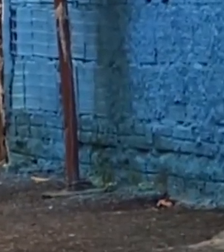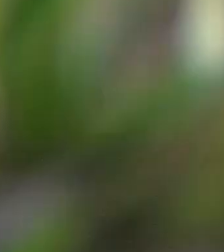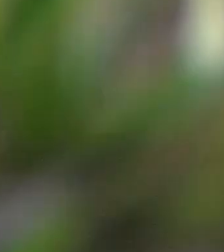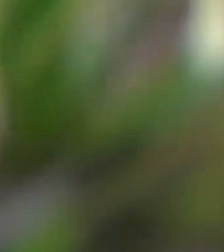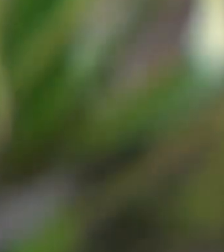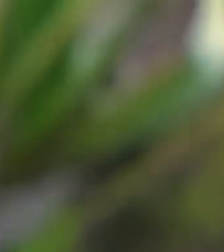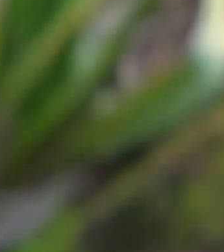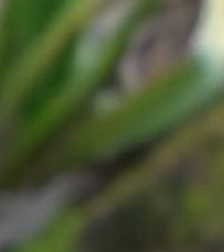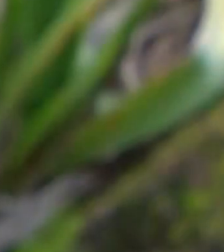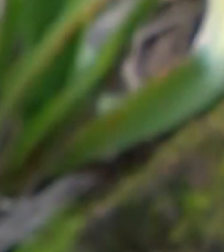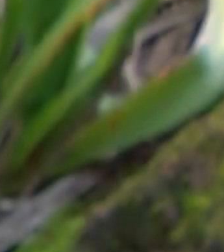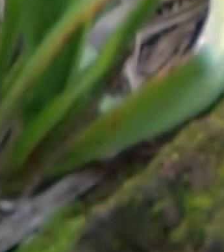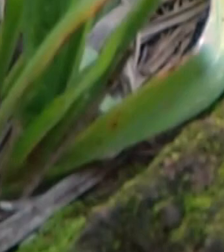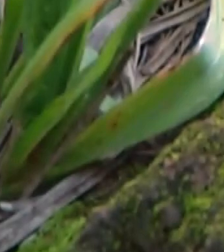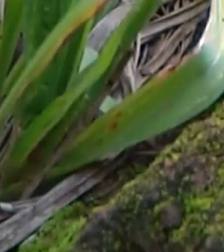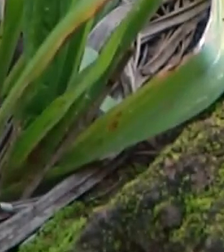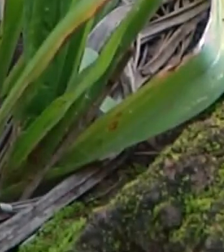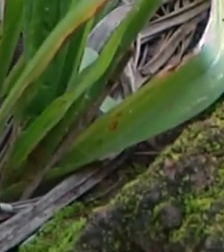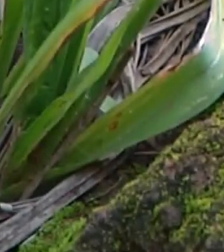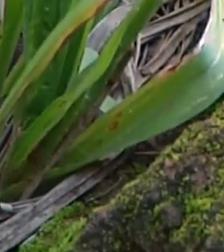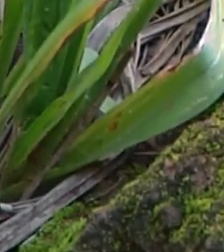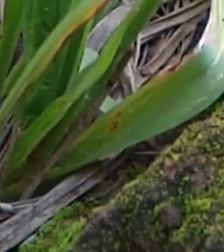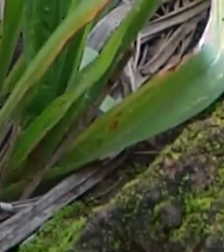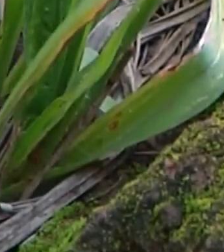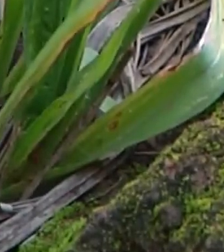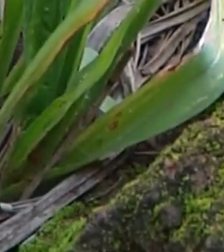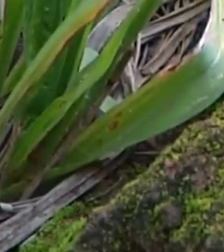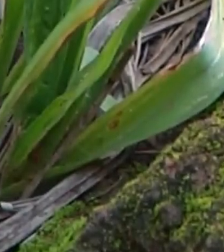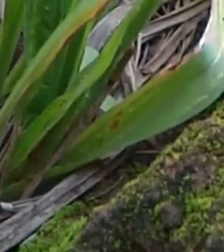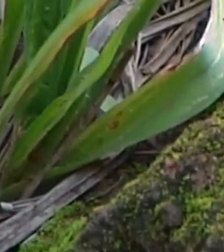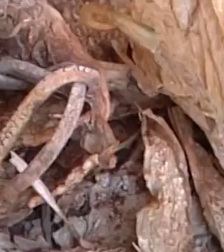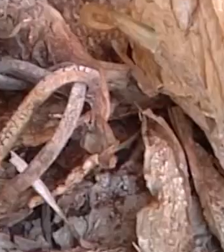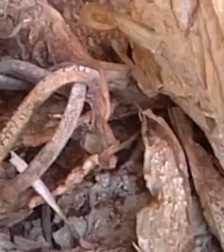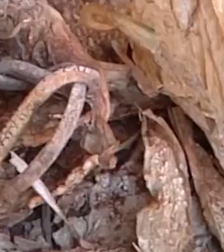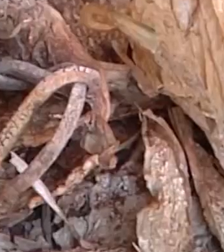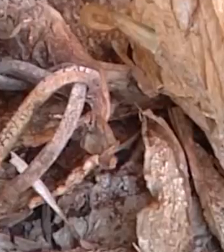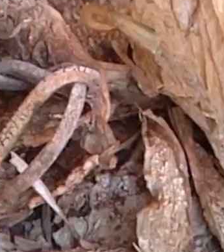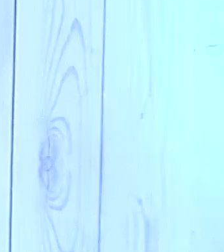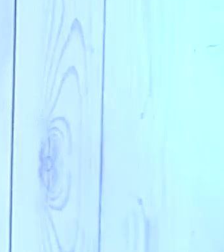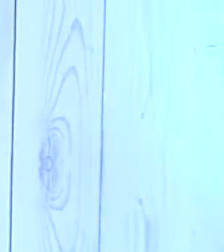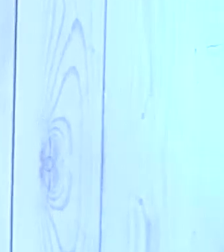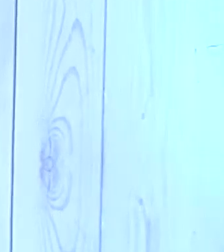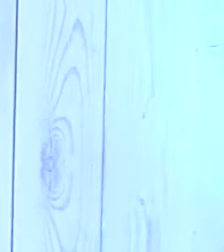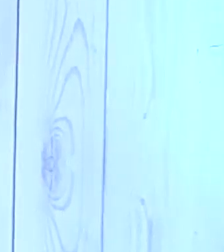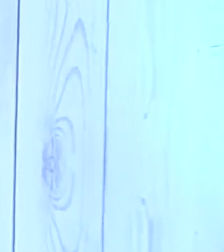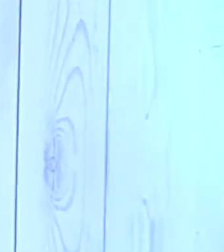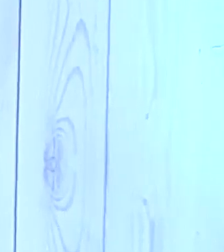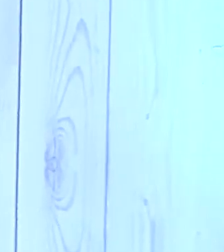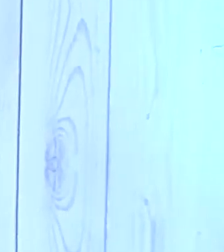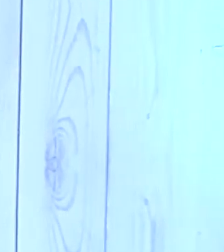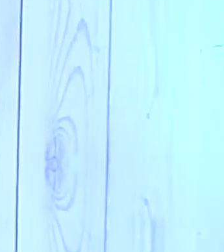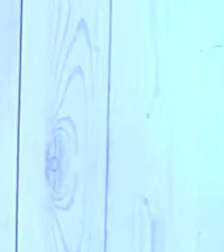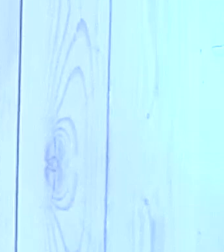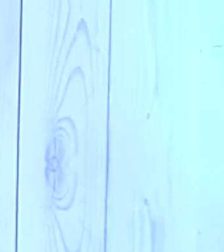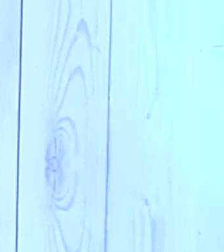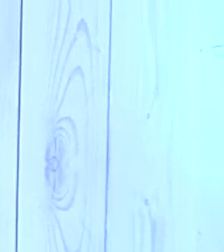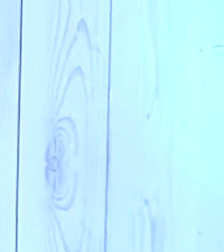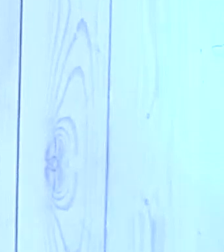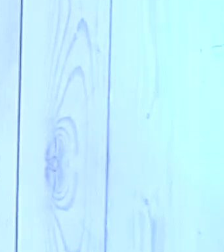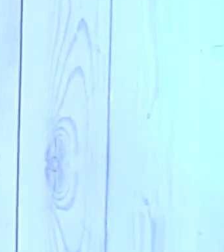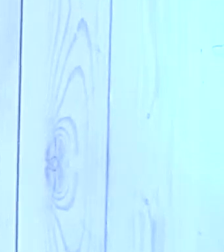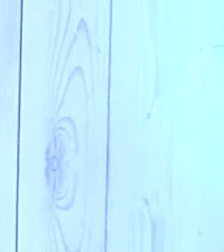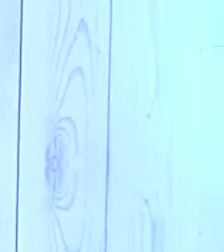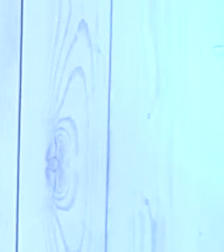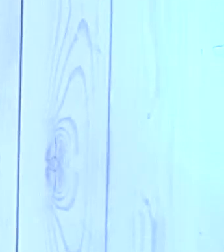Vamos cuidar do nosso espaço e alertar a família, os vizinhos e os amigos. Você vai conhecer agora